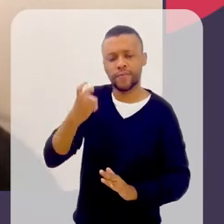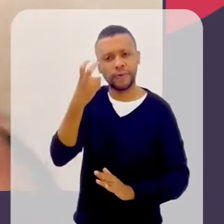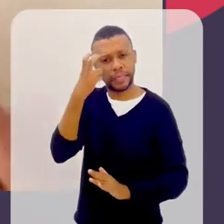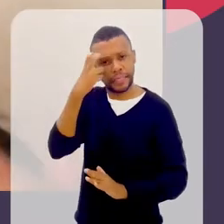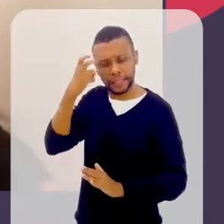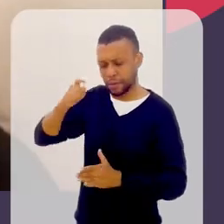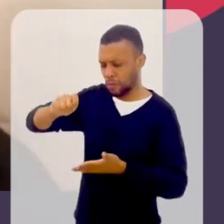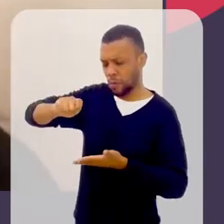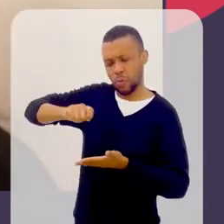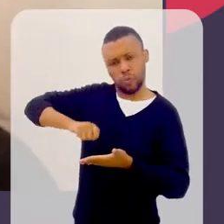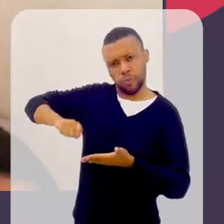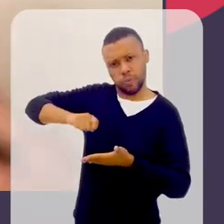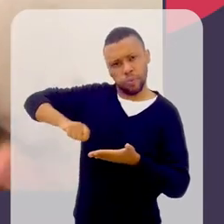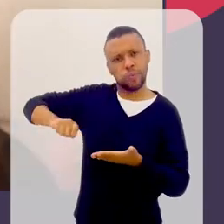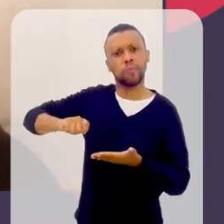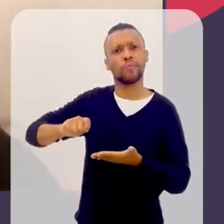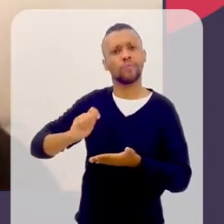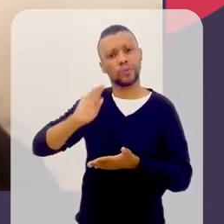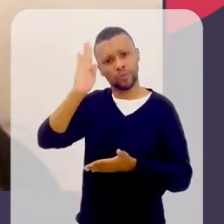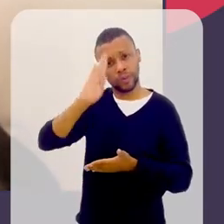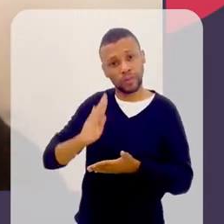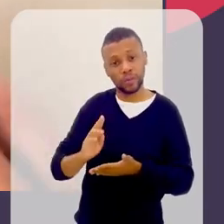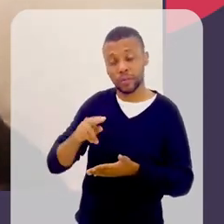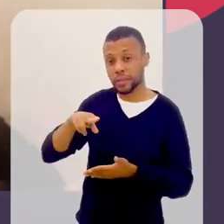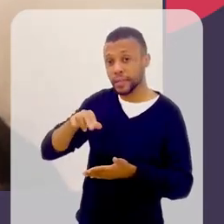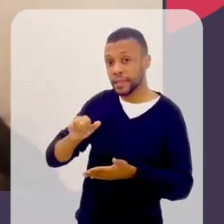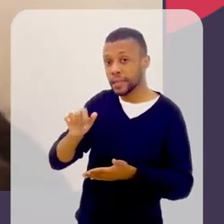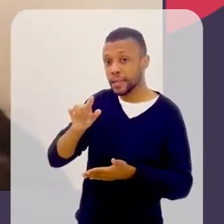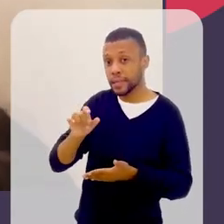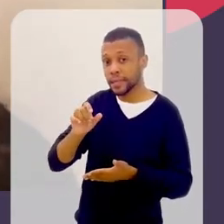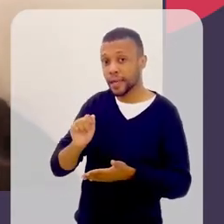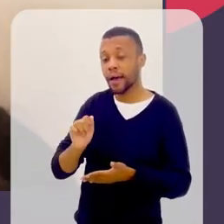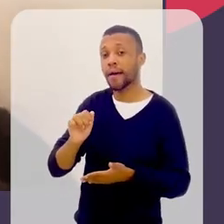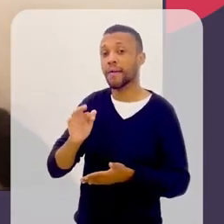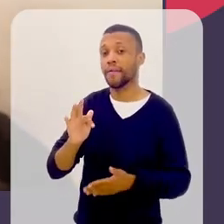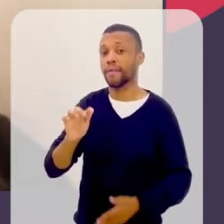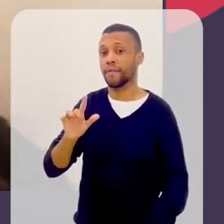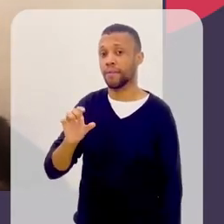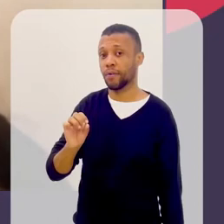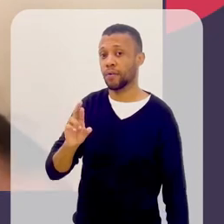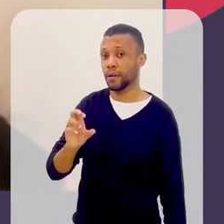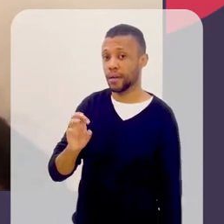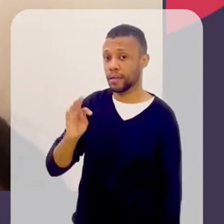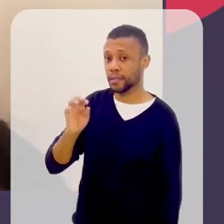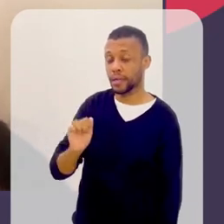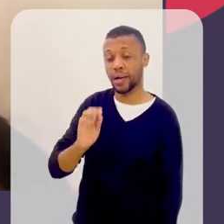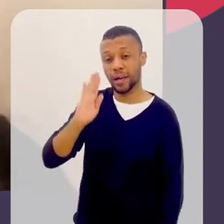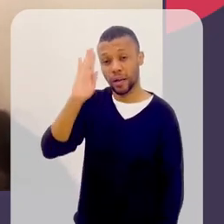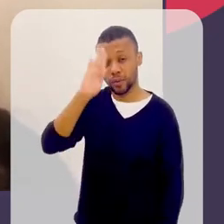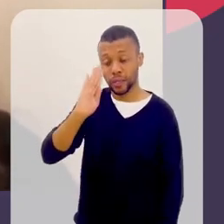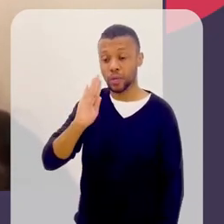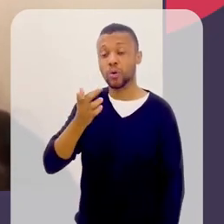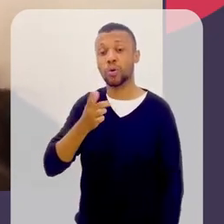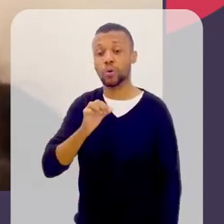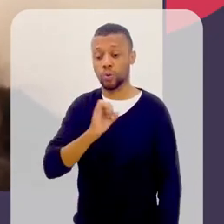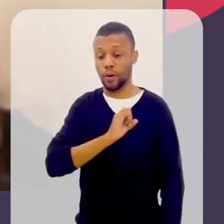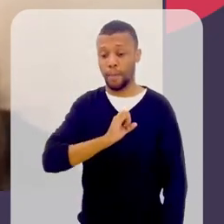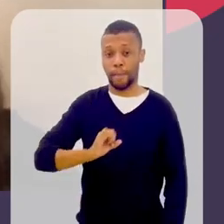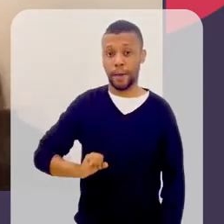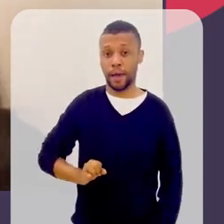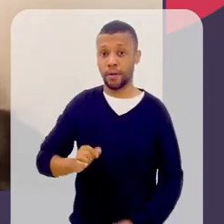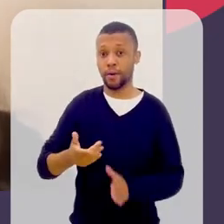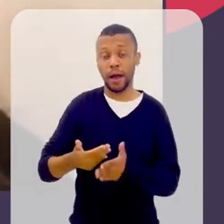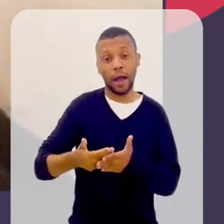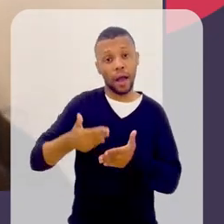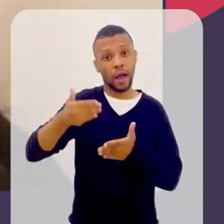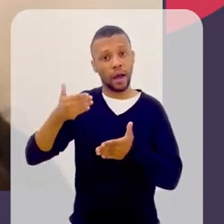filosófica, intelectual do Brasil, porque Nisa Floresta é do período do Brasil Imperial, né? Antes da